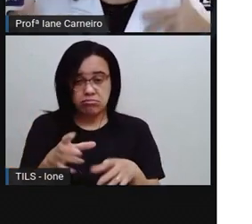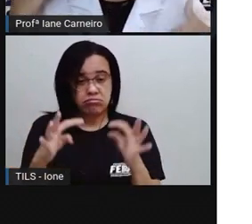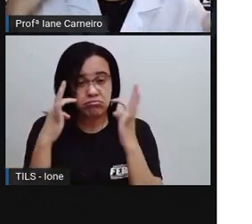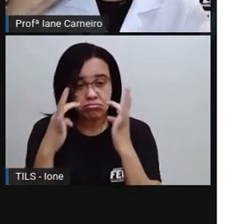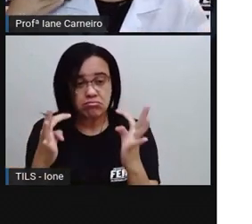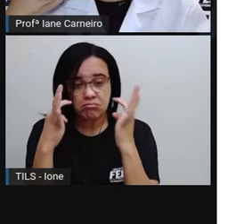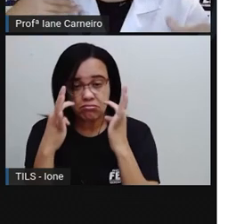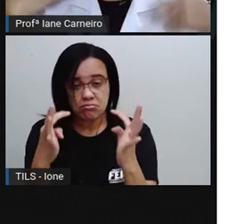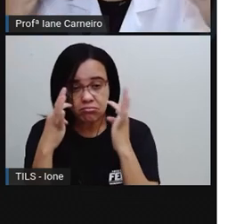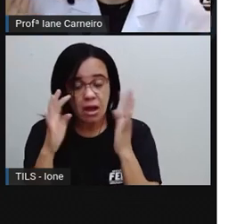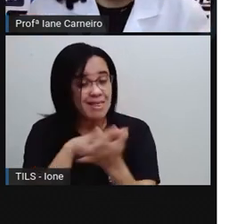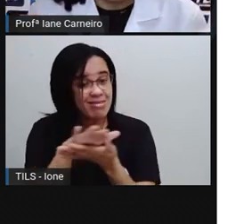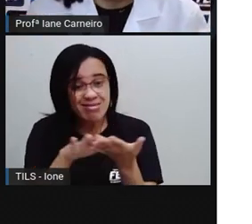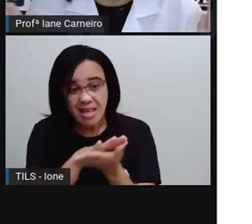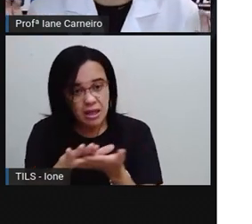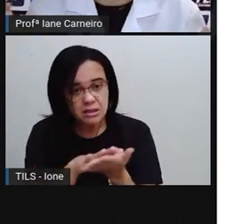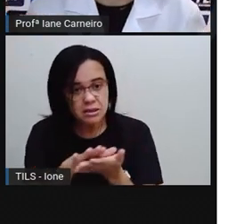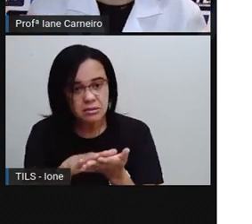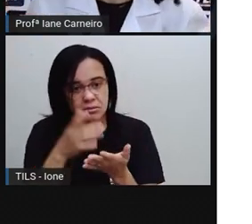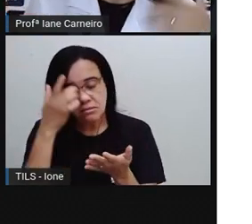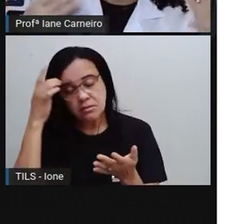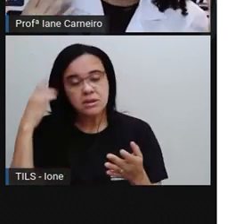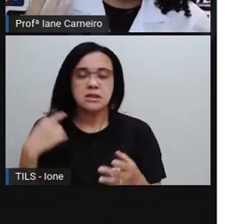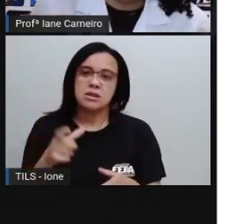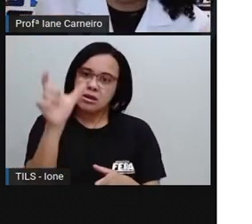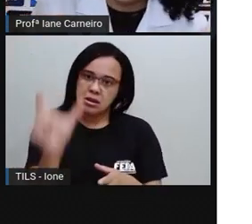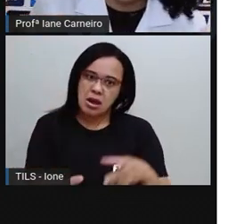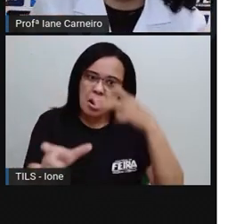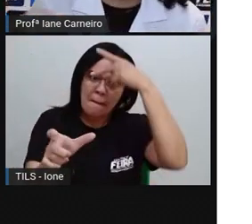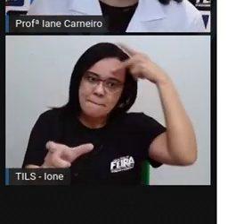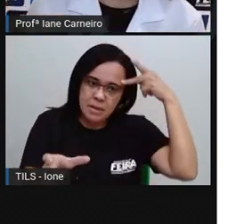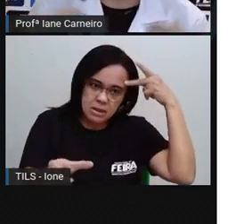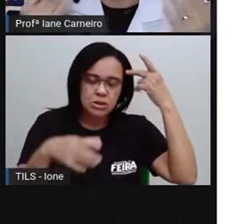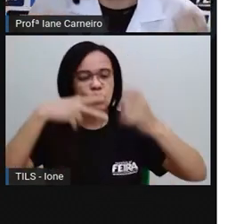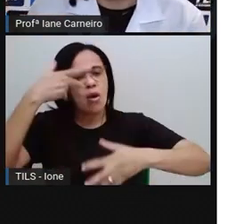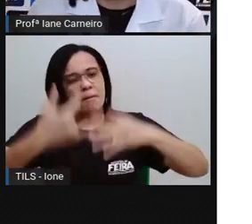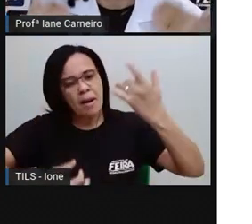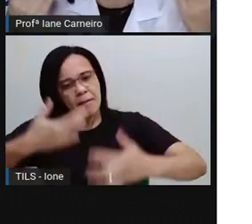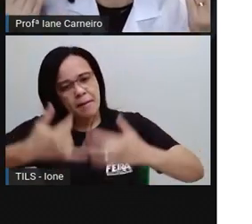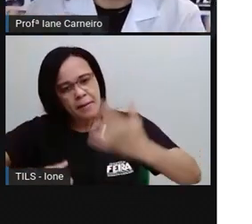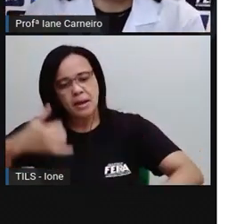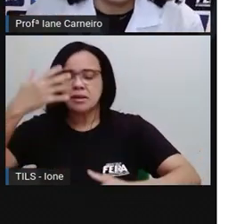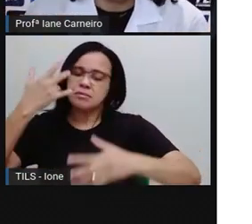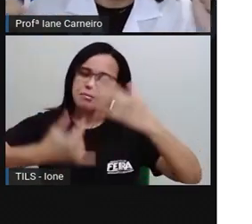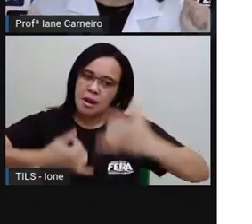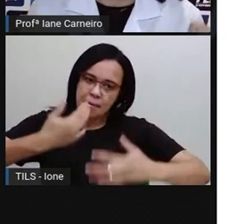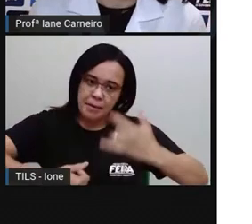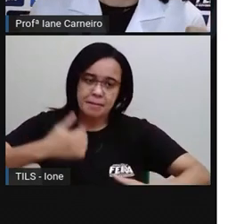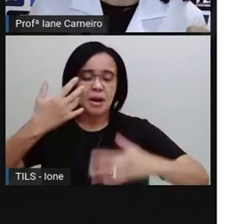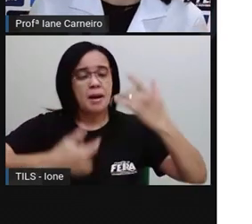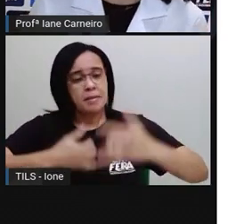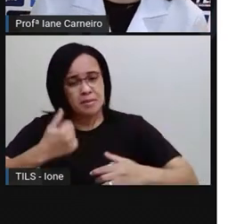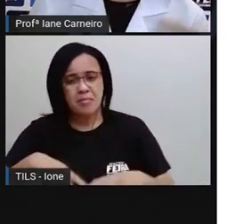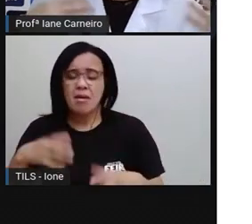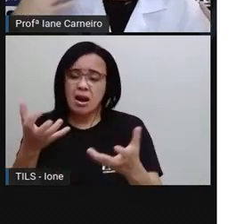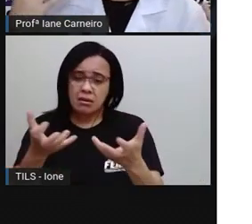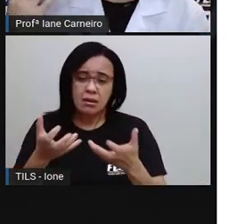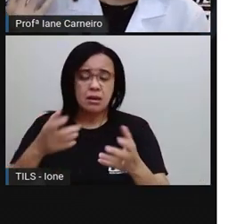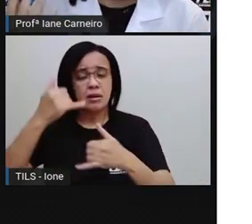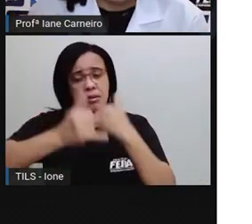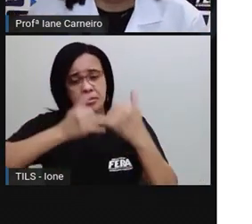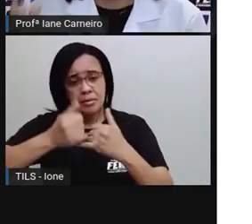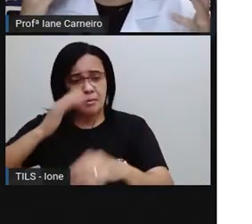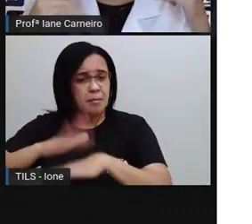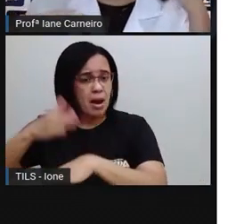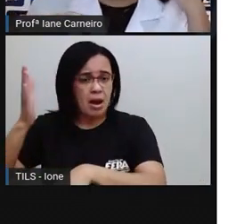né? E a outra pessoa vai explicar, né? Eu não dividi o brinquedo porque eu queria brincar um pouco mais, né? Ou